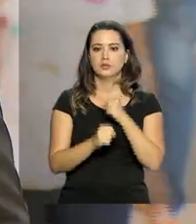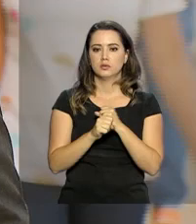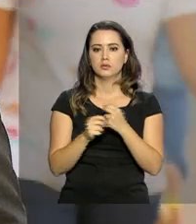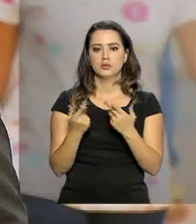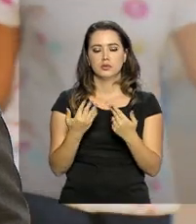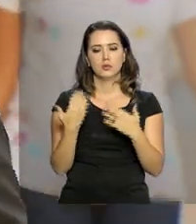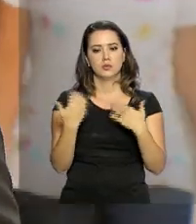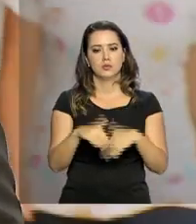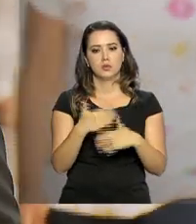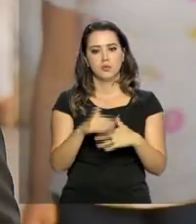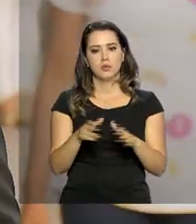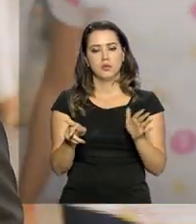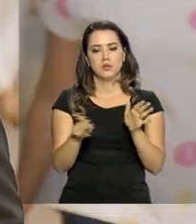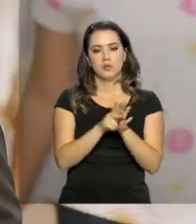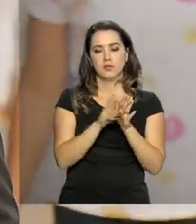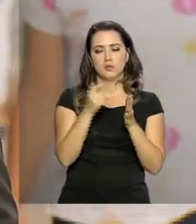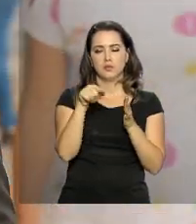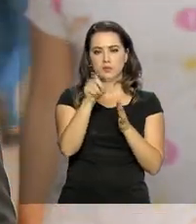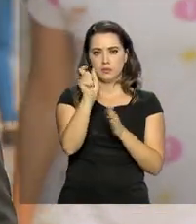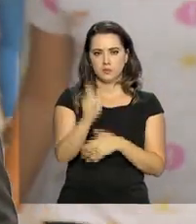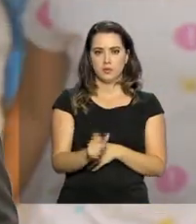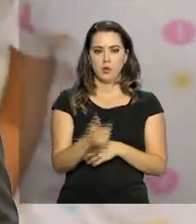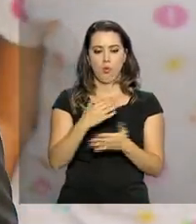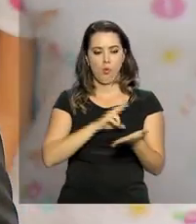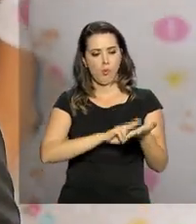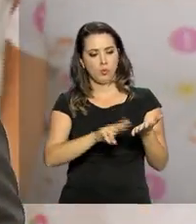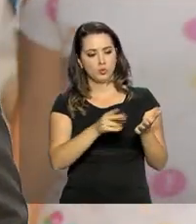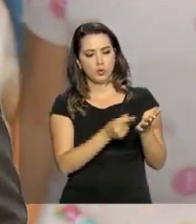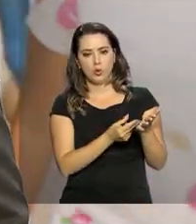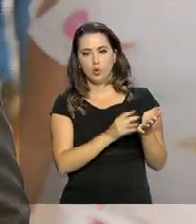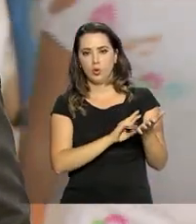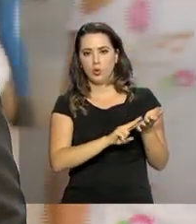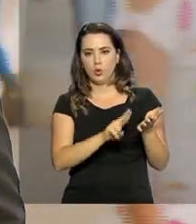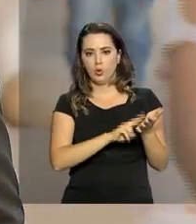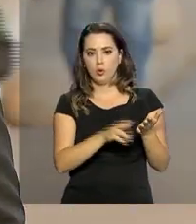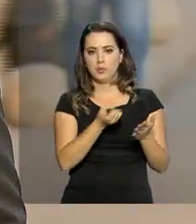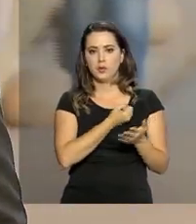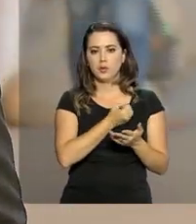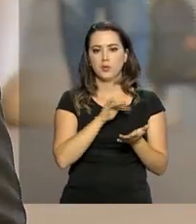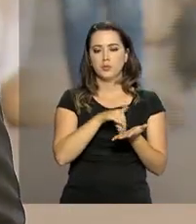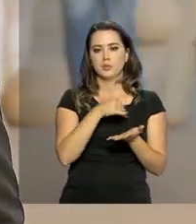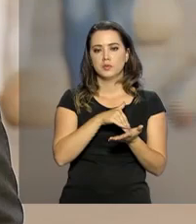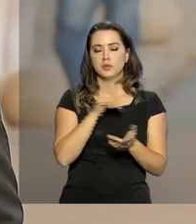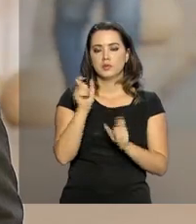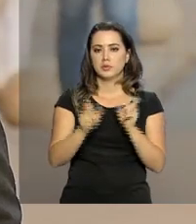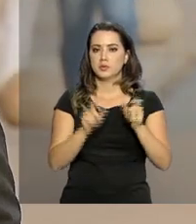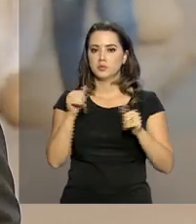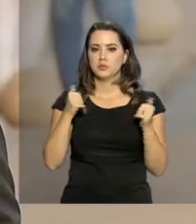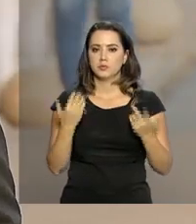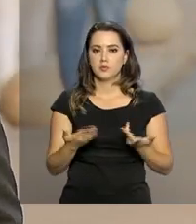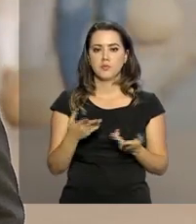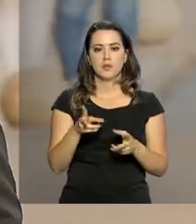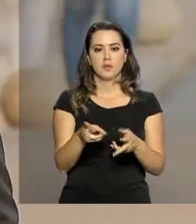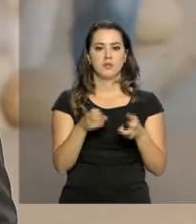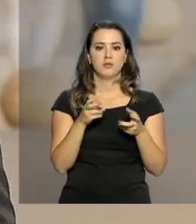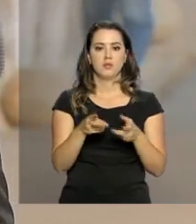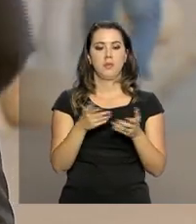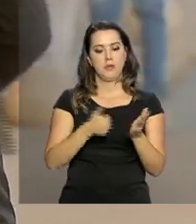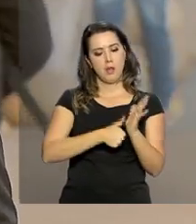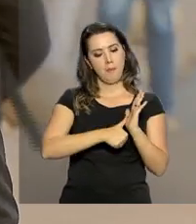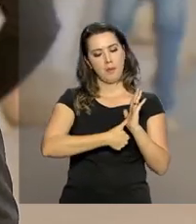como provas personalizadas, com código de barras, nome e número de inscrição do participante, identificação